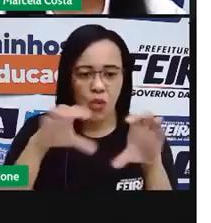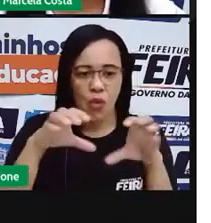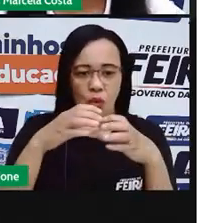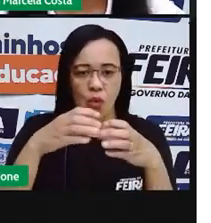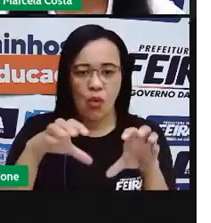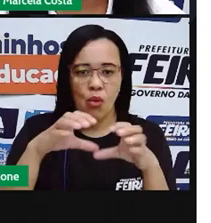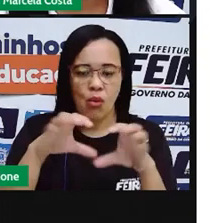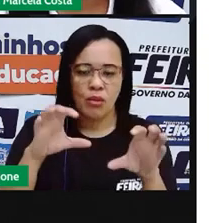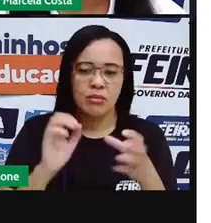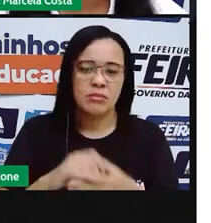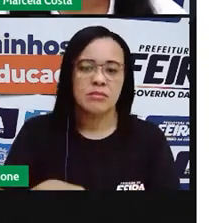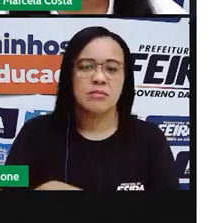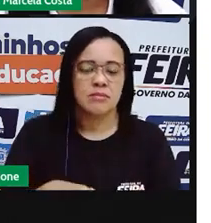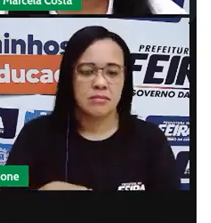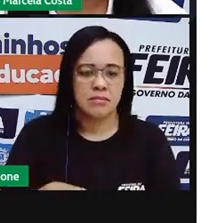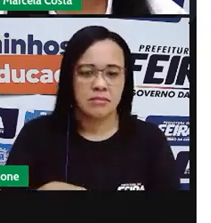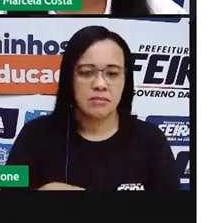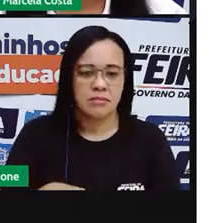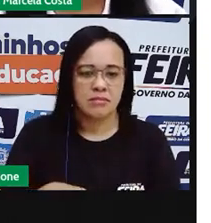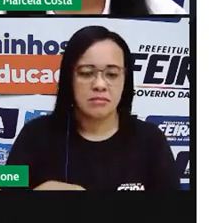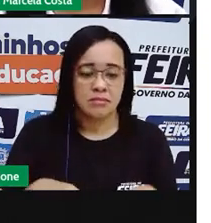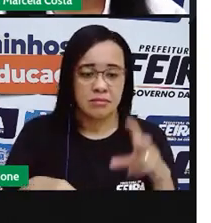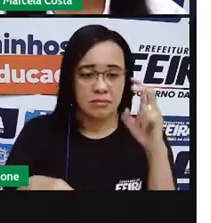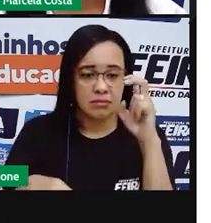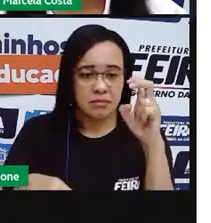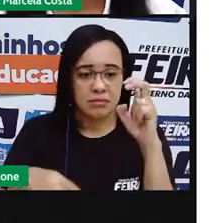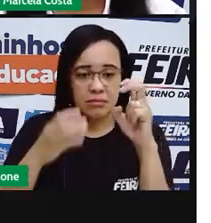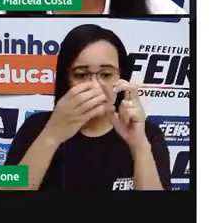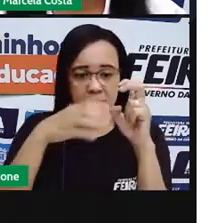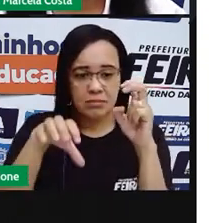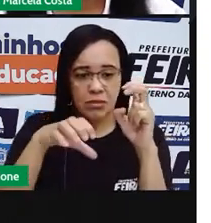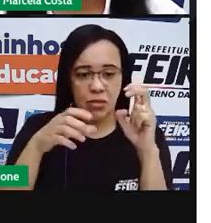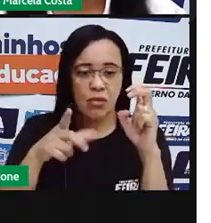se eu aqui cinco ovos